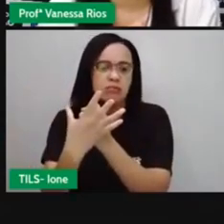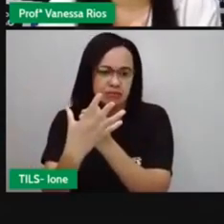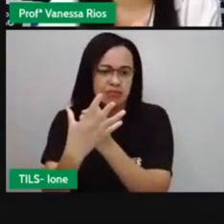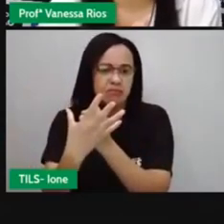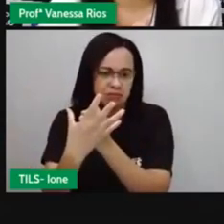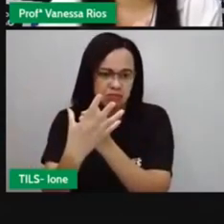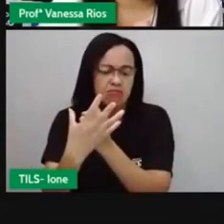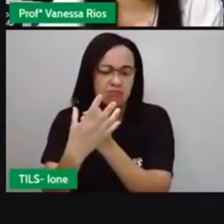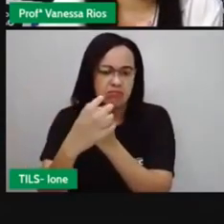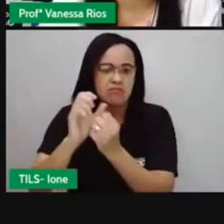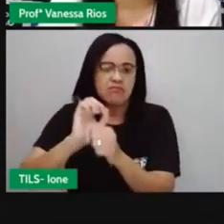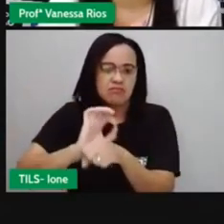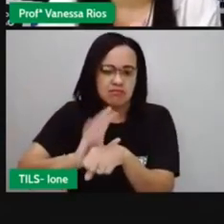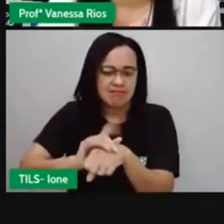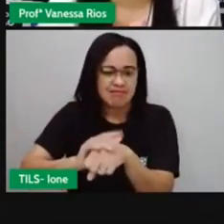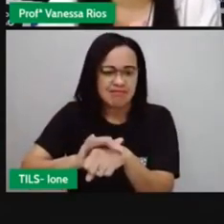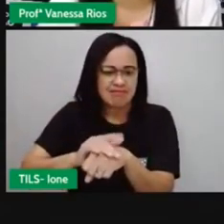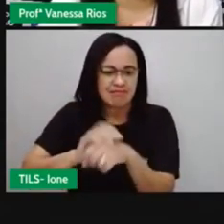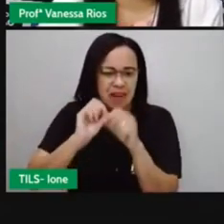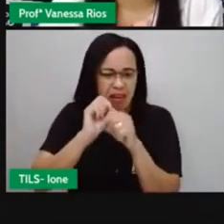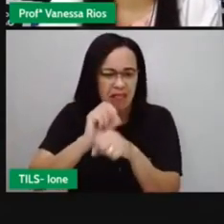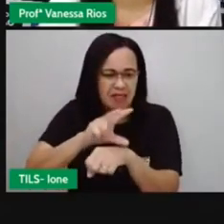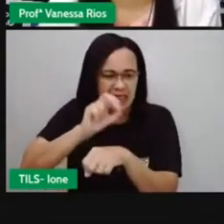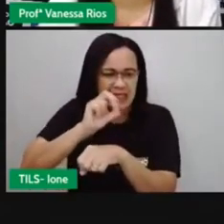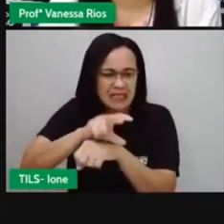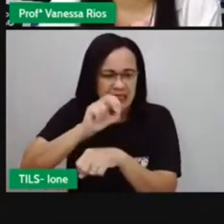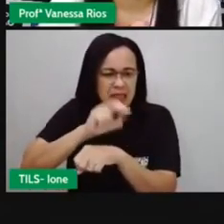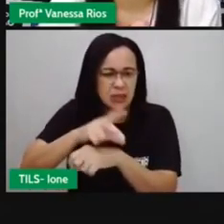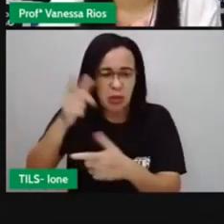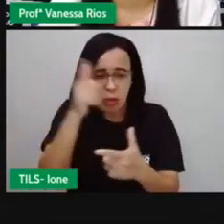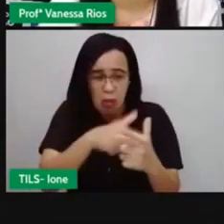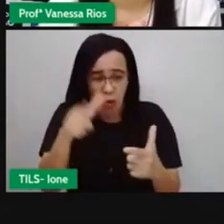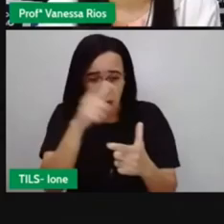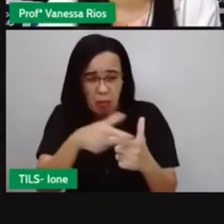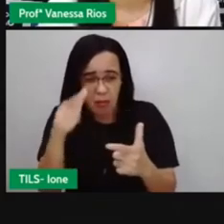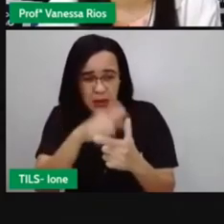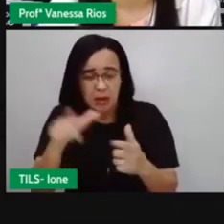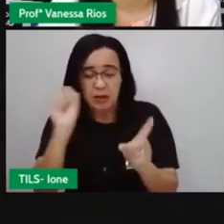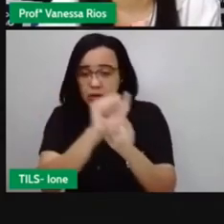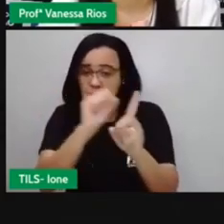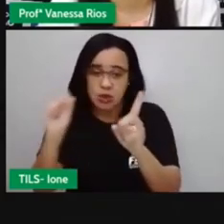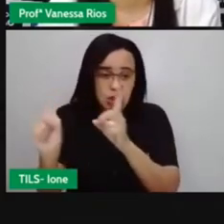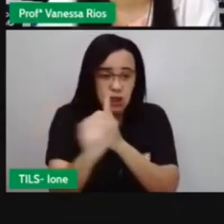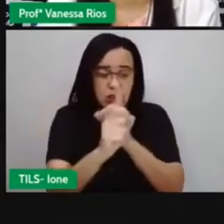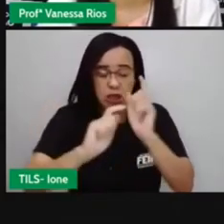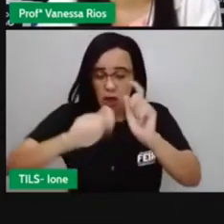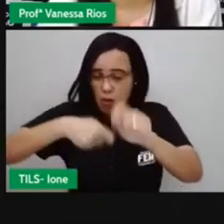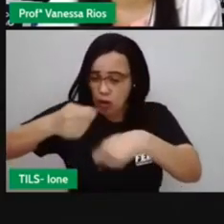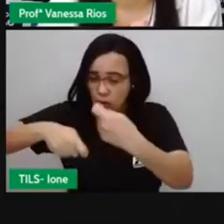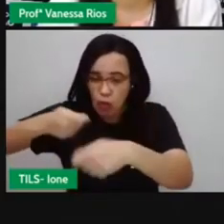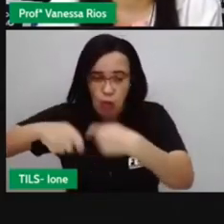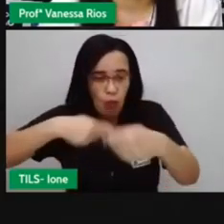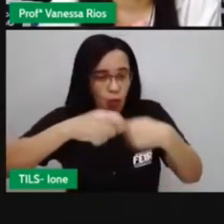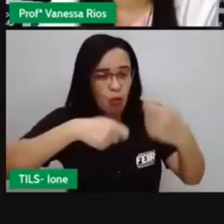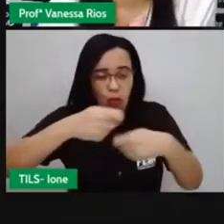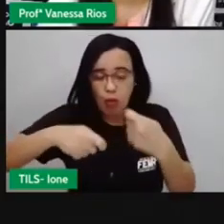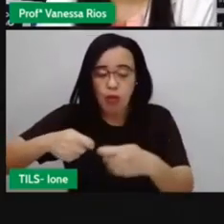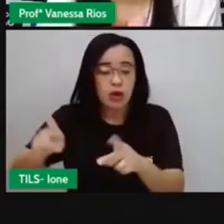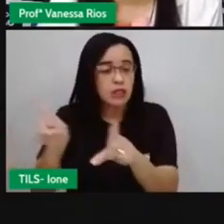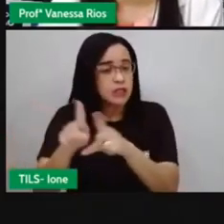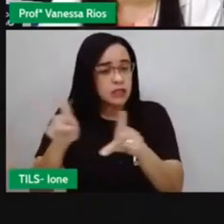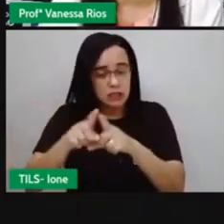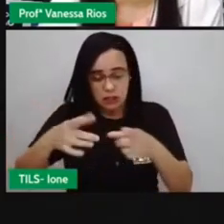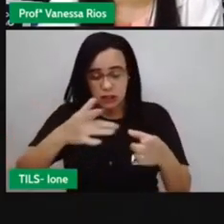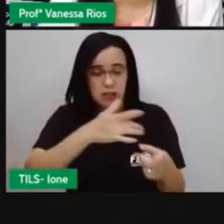que traz problemas, né? Sociais, econômicos, problemas de saúde aí pra toda a população do mundo.